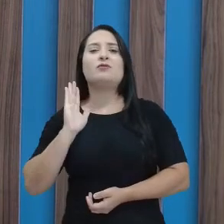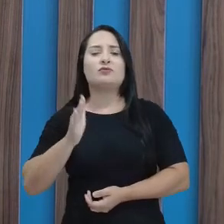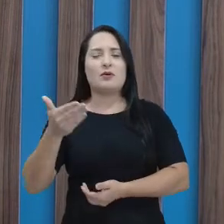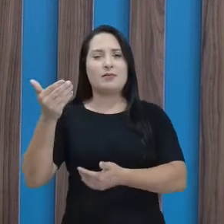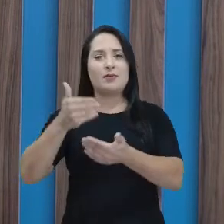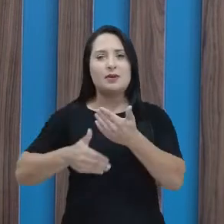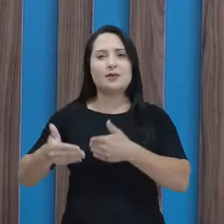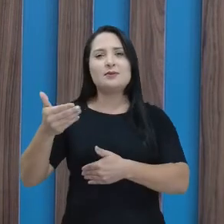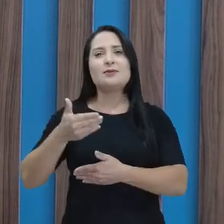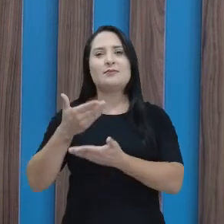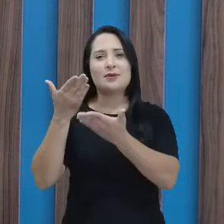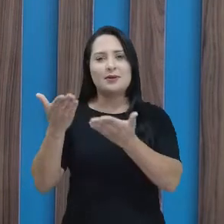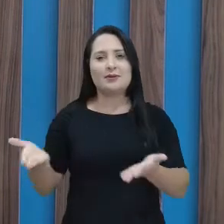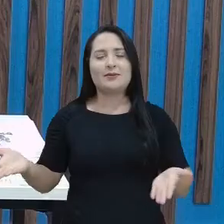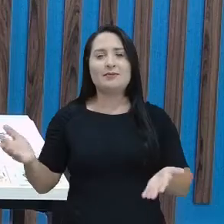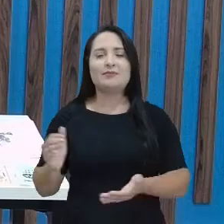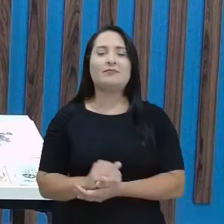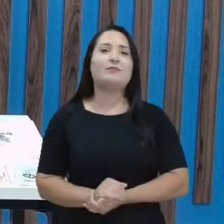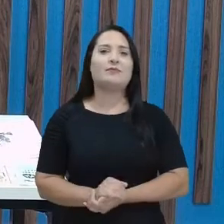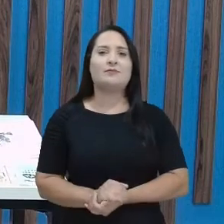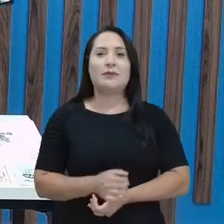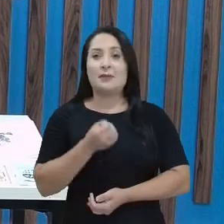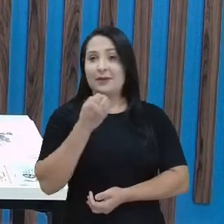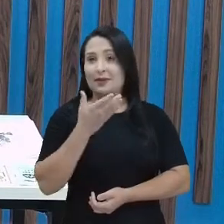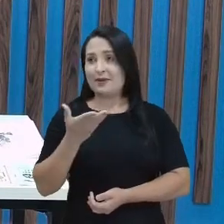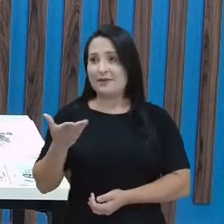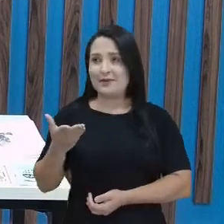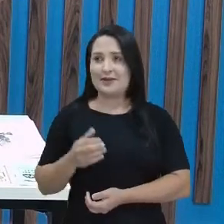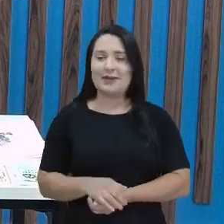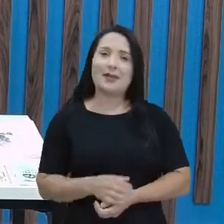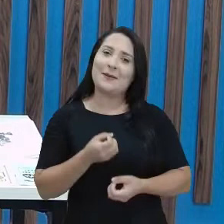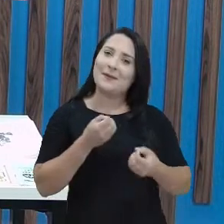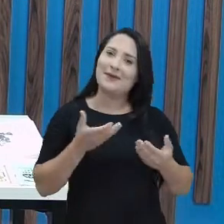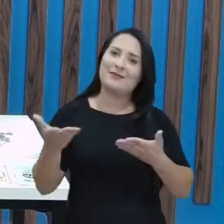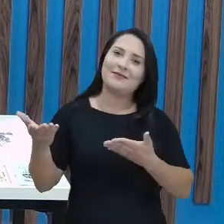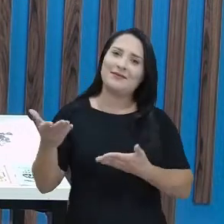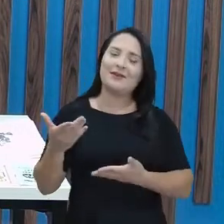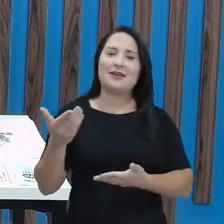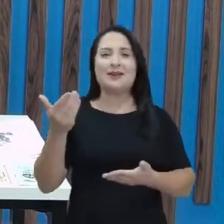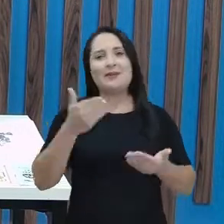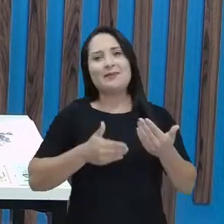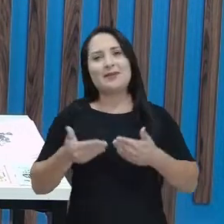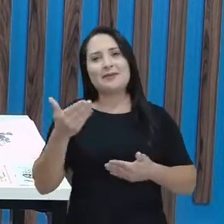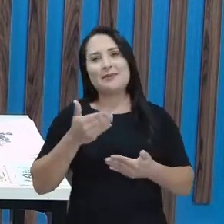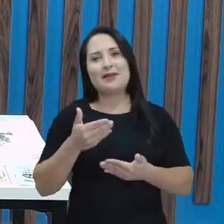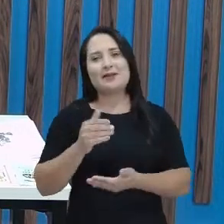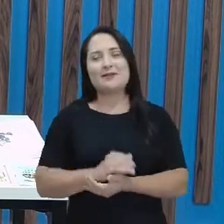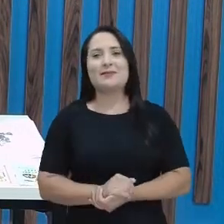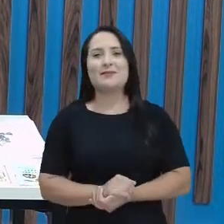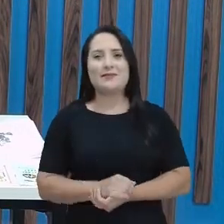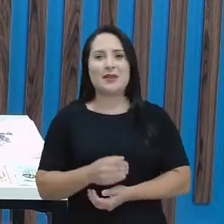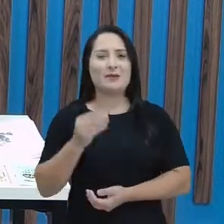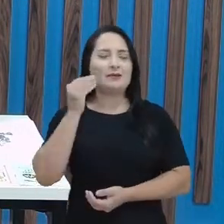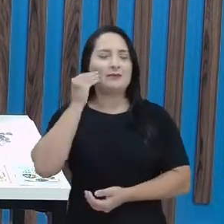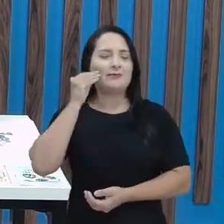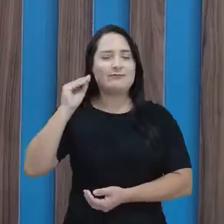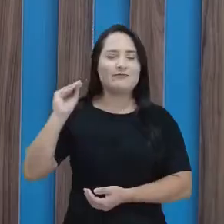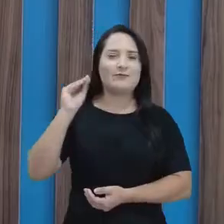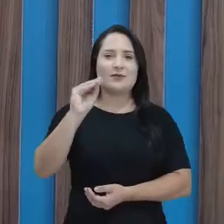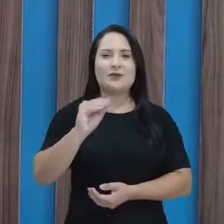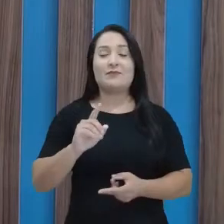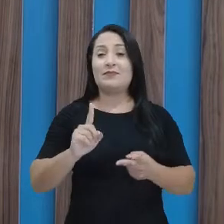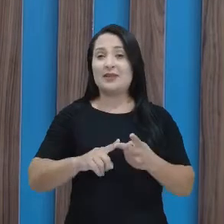bem-vinda Noala. Bem-vinda Noala, amo suas participações, hein? Um beijão. E